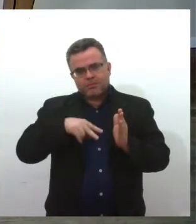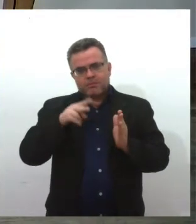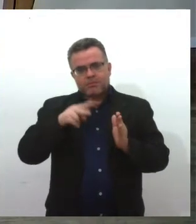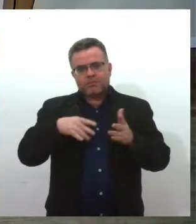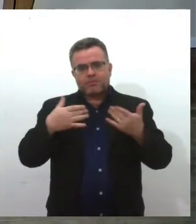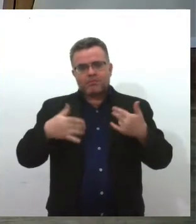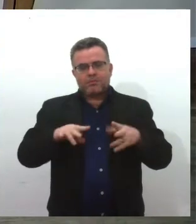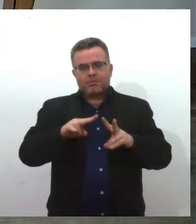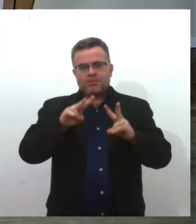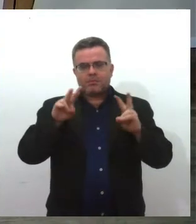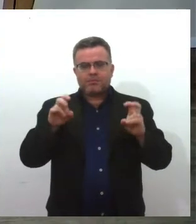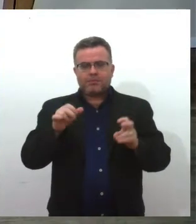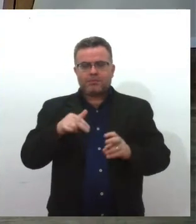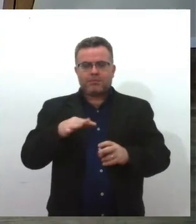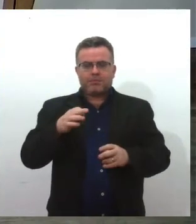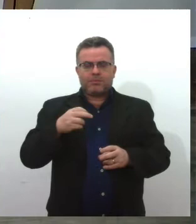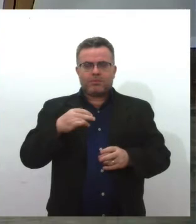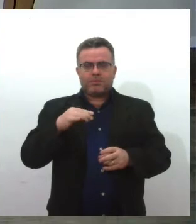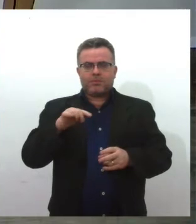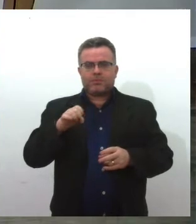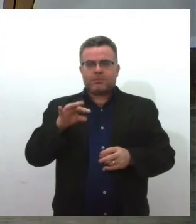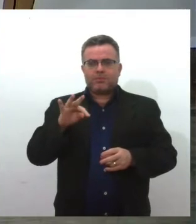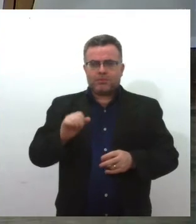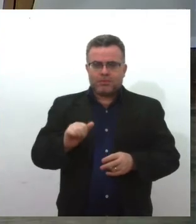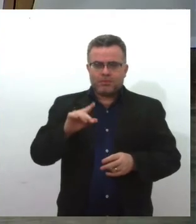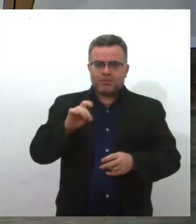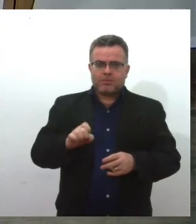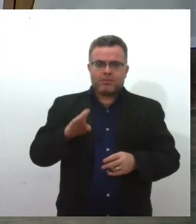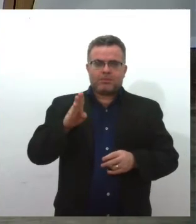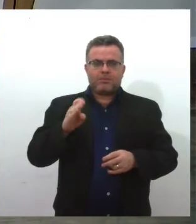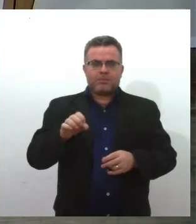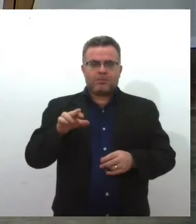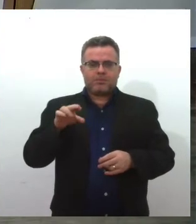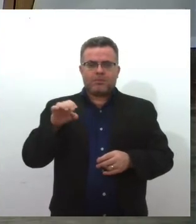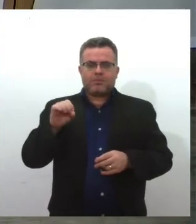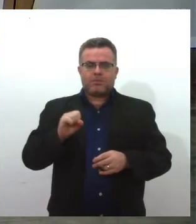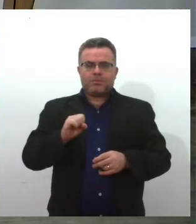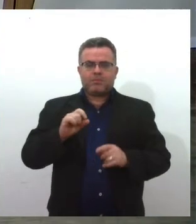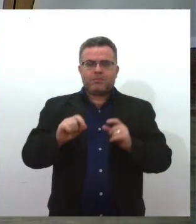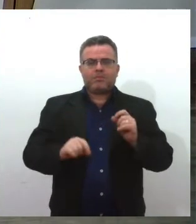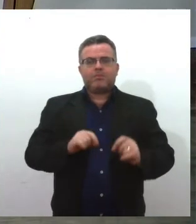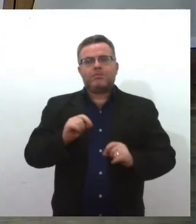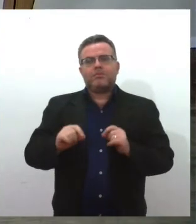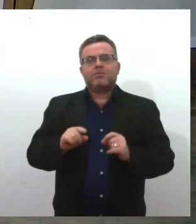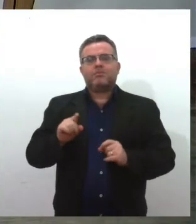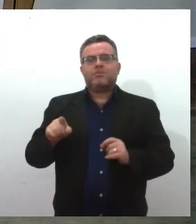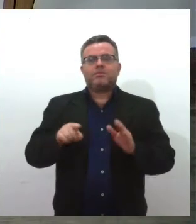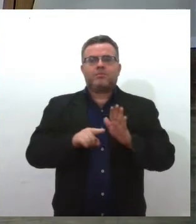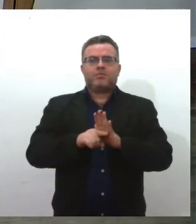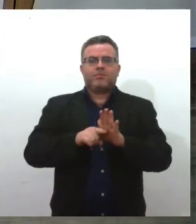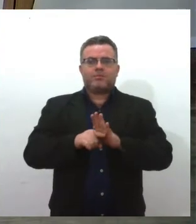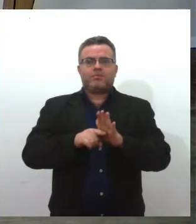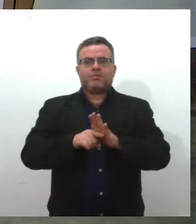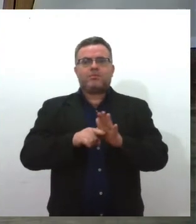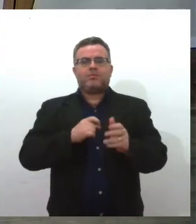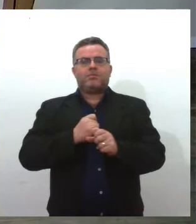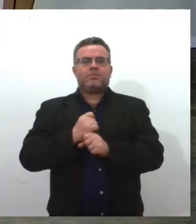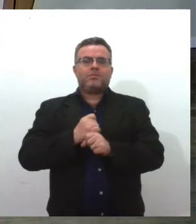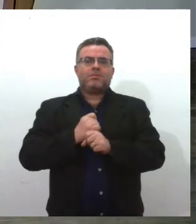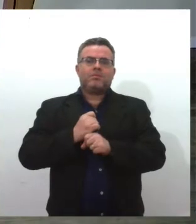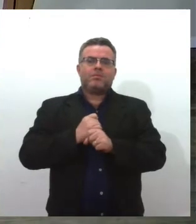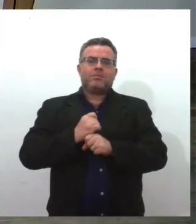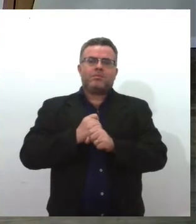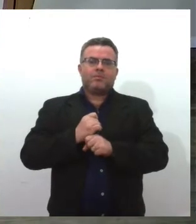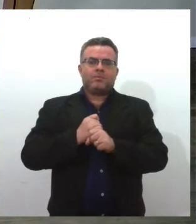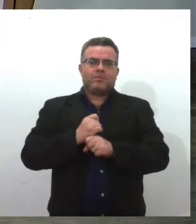chama também Antonieta de Barros e a gente sabe que você pesquisou durante muitos anos, teve